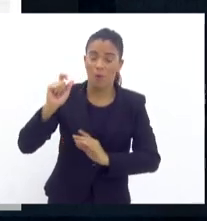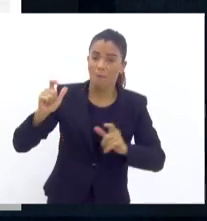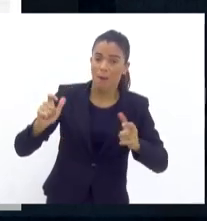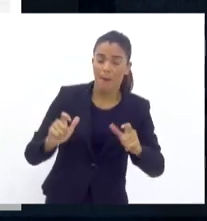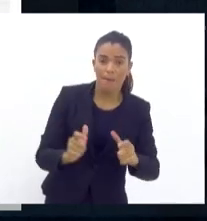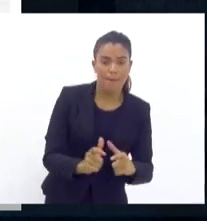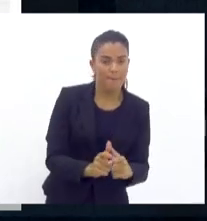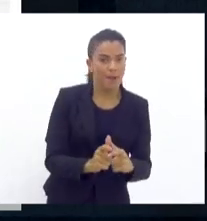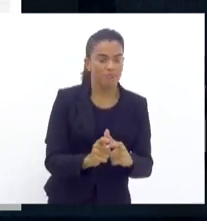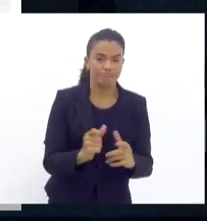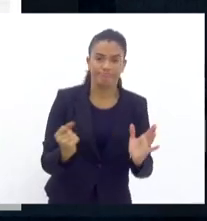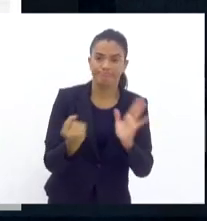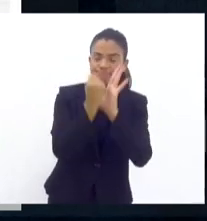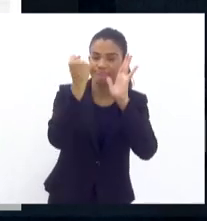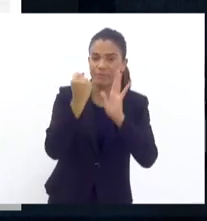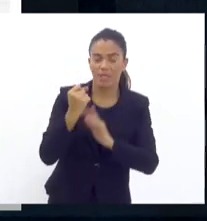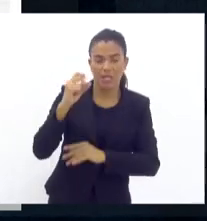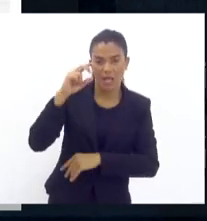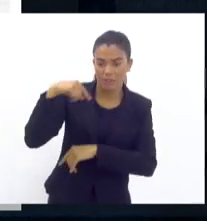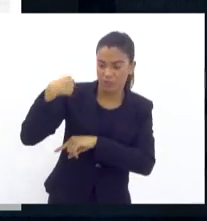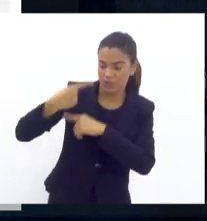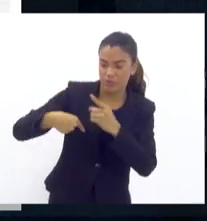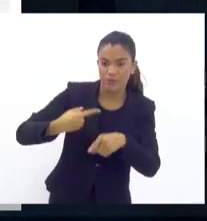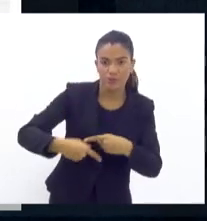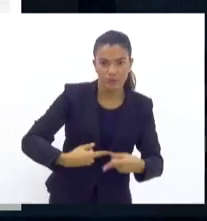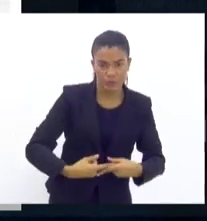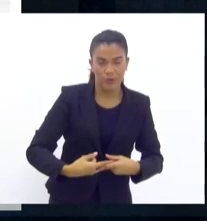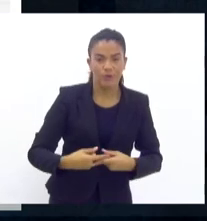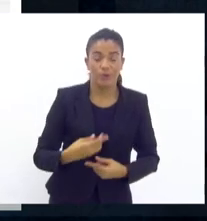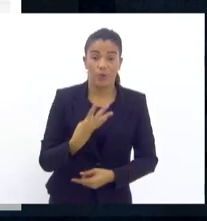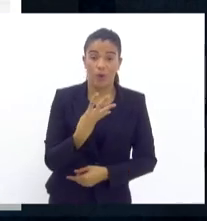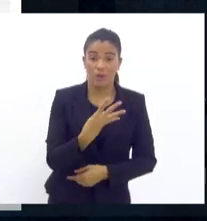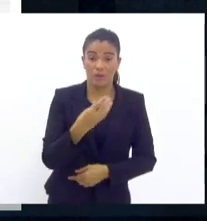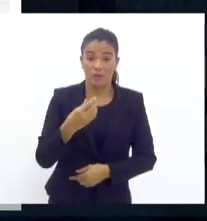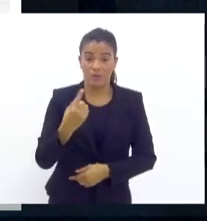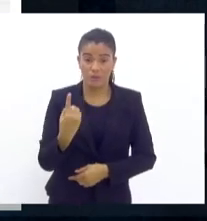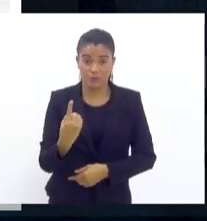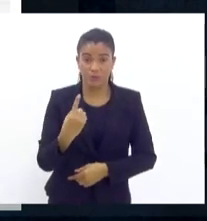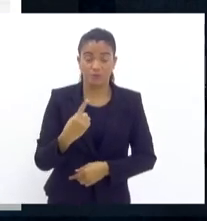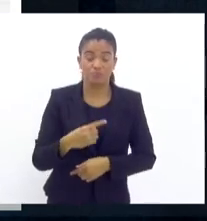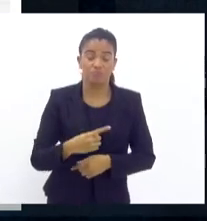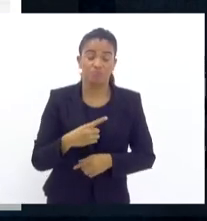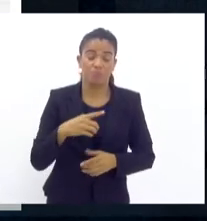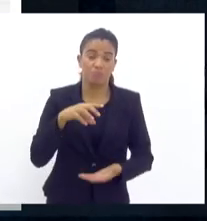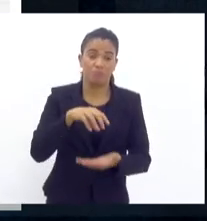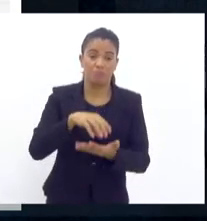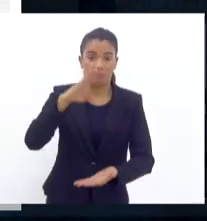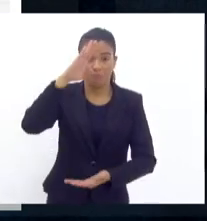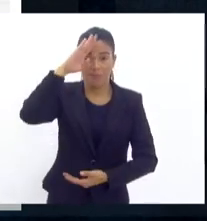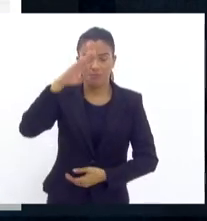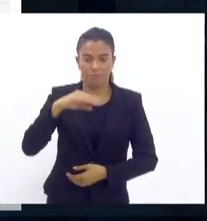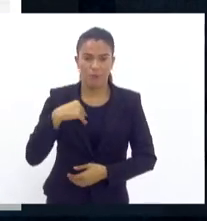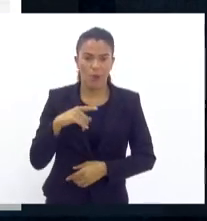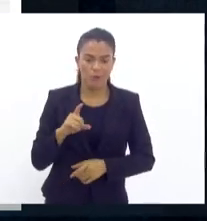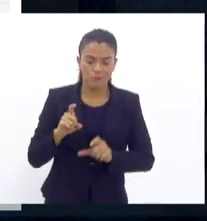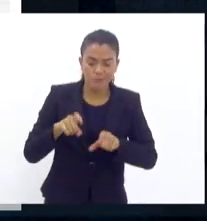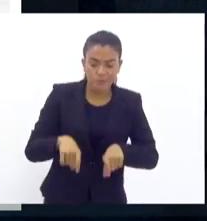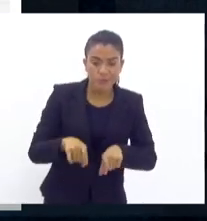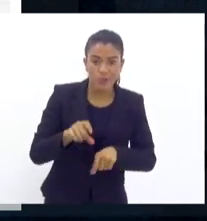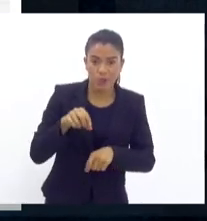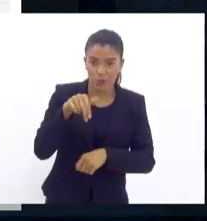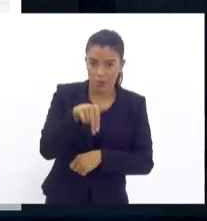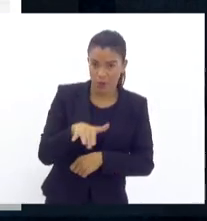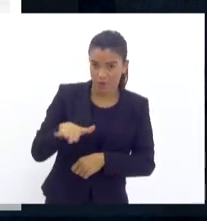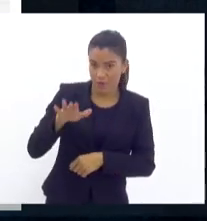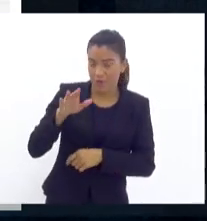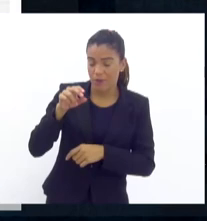de rua da história do 41º Batalhão. Nós assumimos em novembro, e